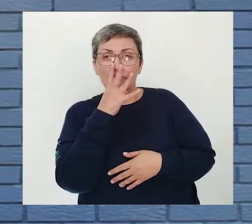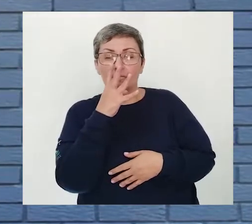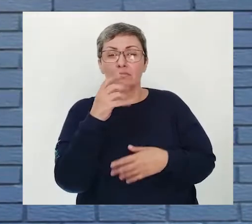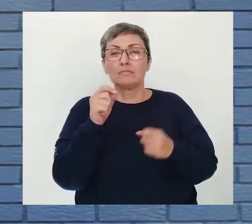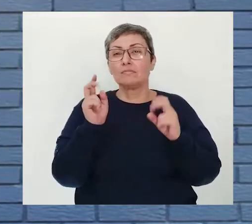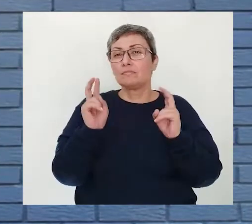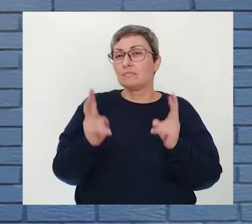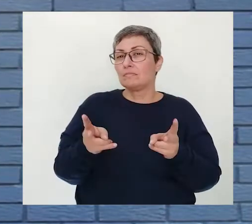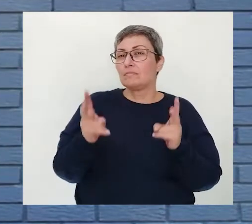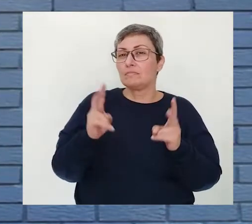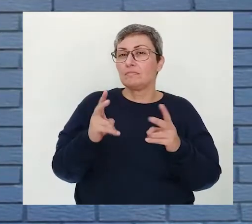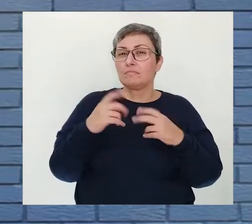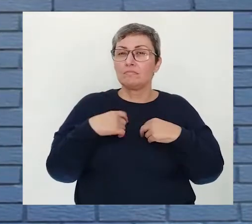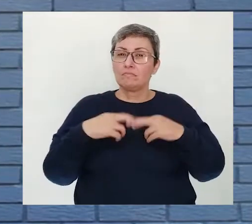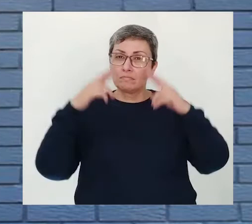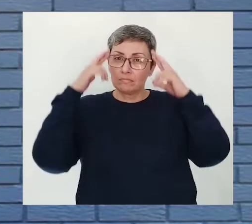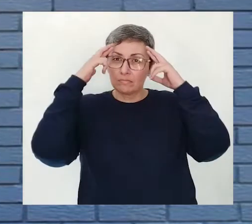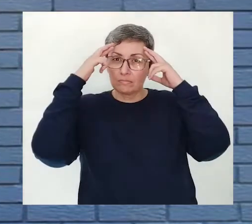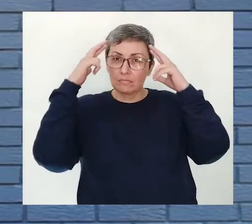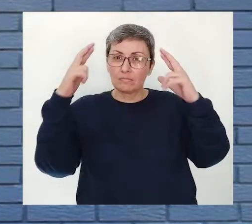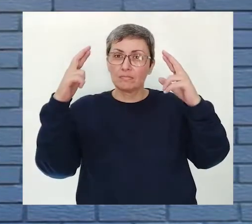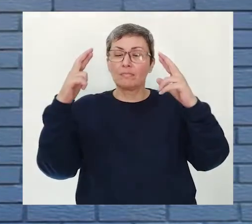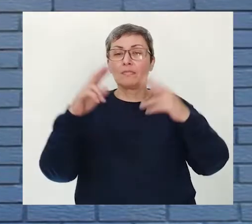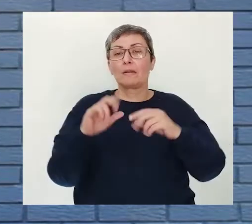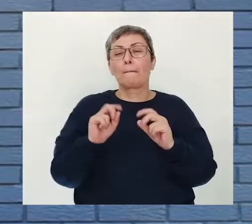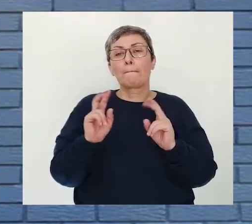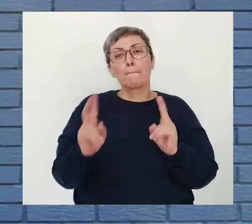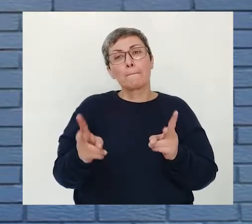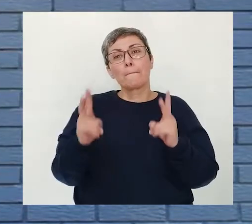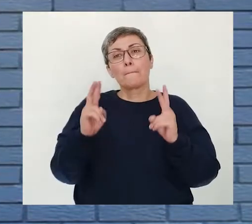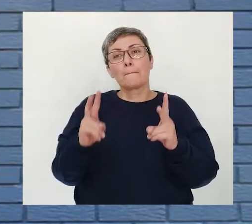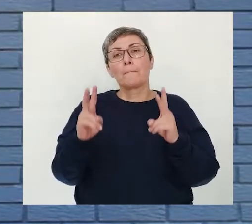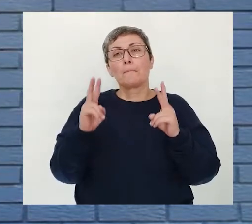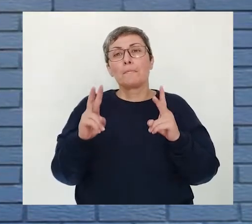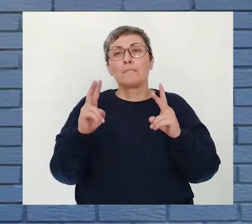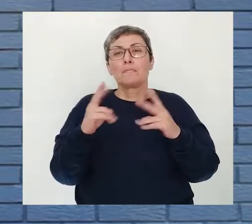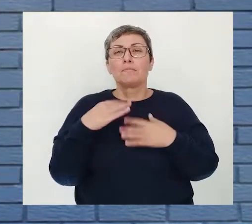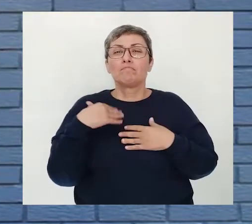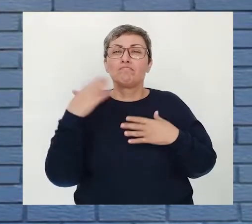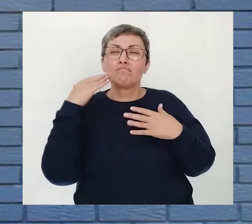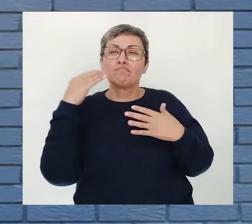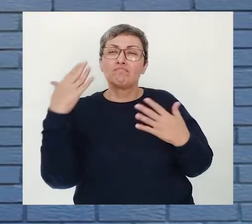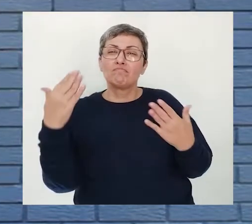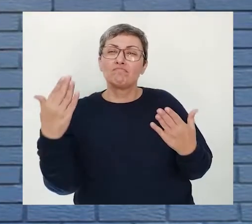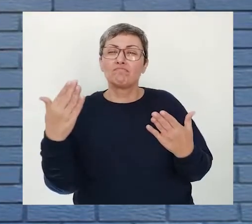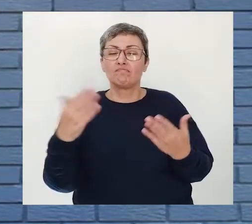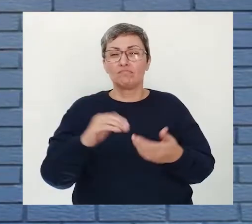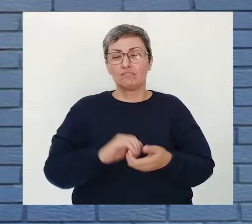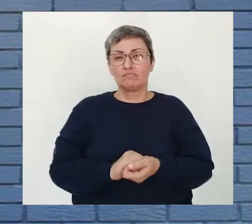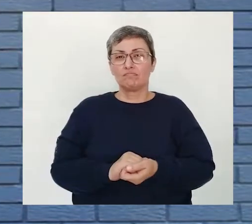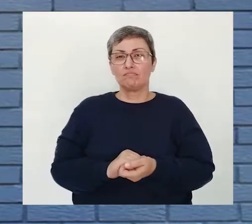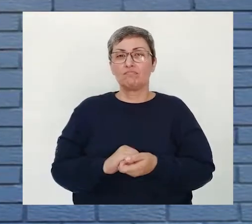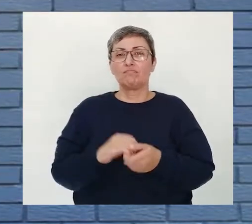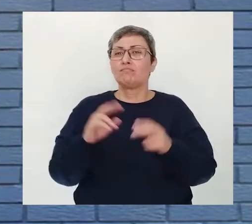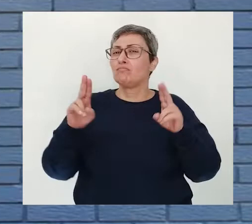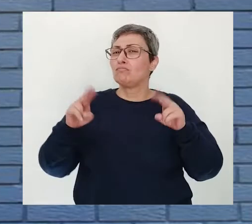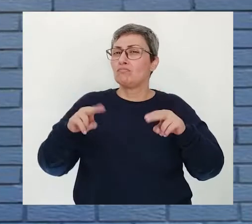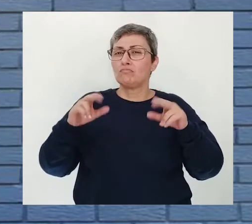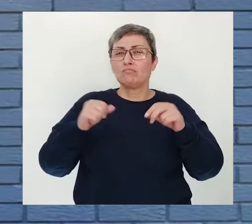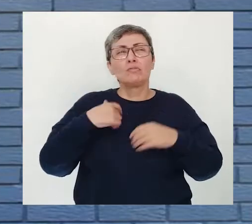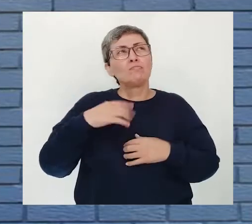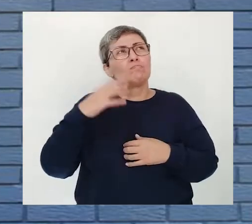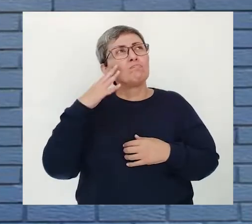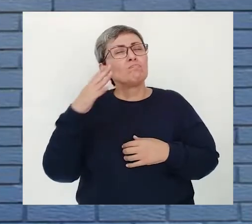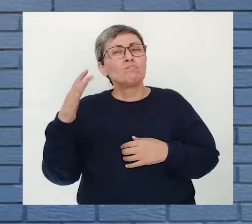Sempre o respeitei Sempre o prestigiei Nunca